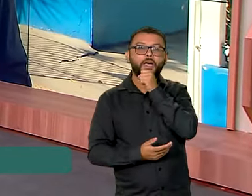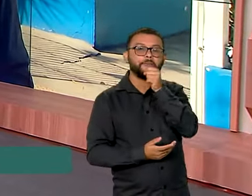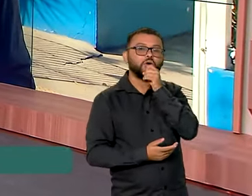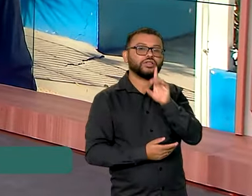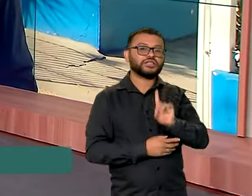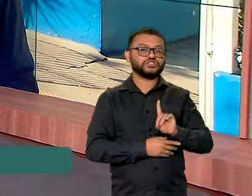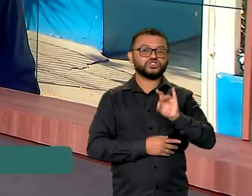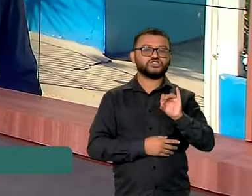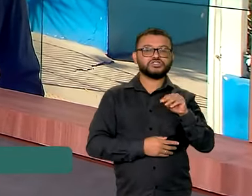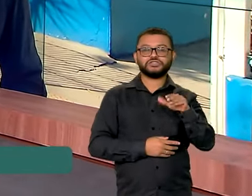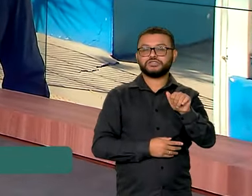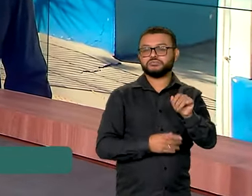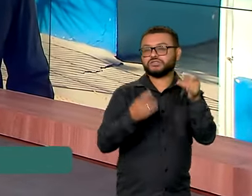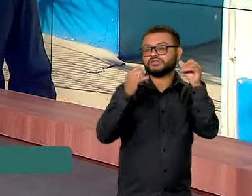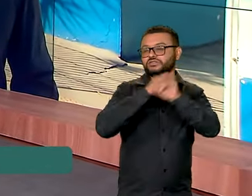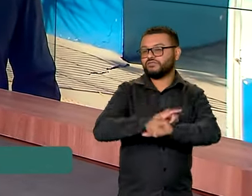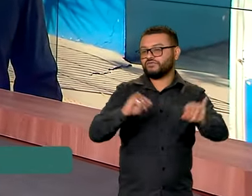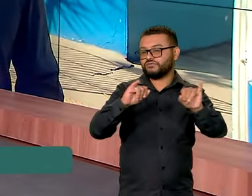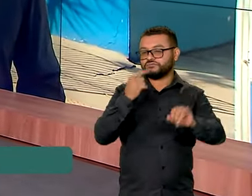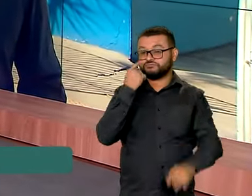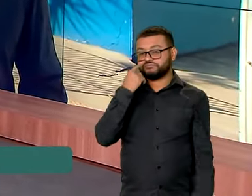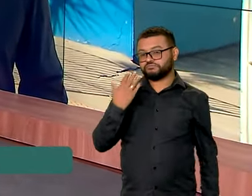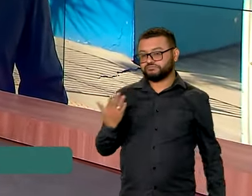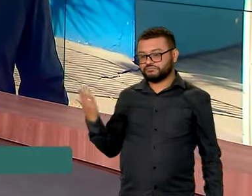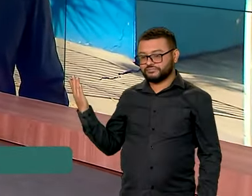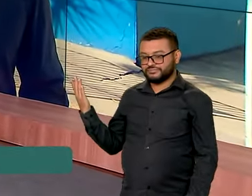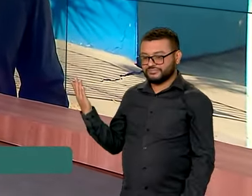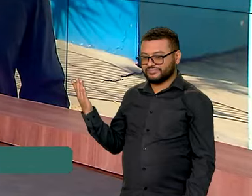Soldi tem as informações para a gente. Bom dia, Dimas.